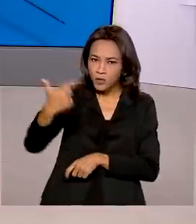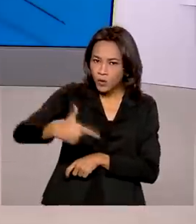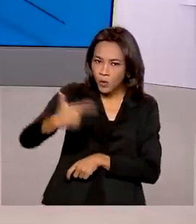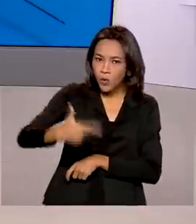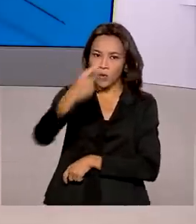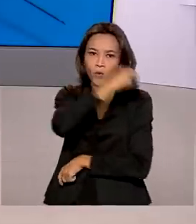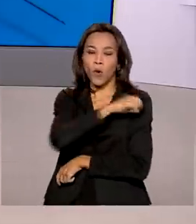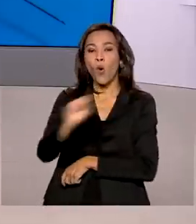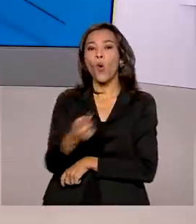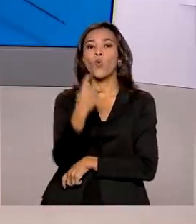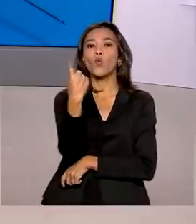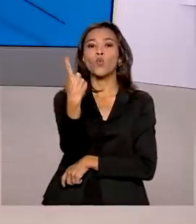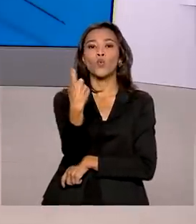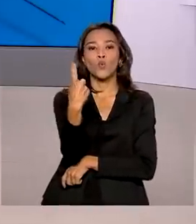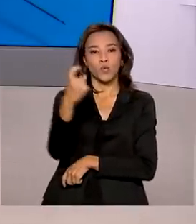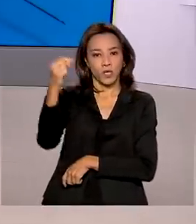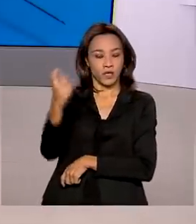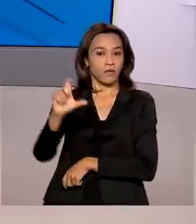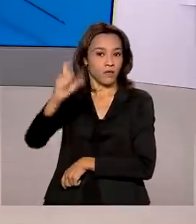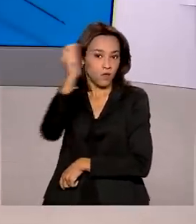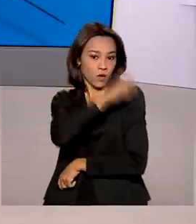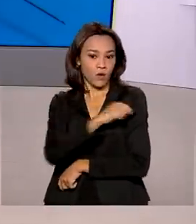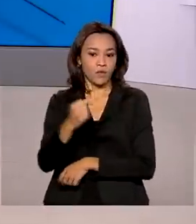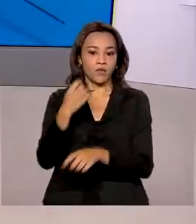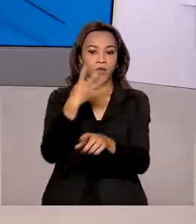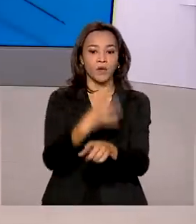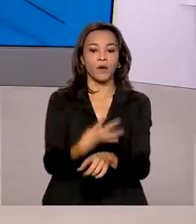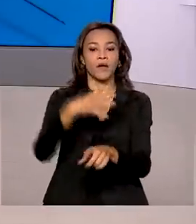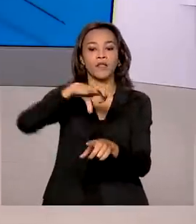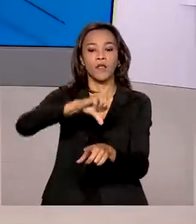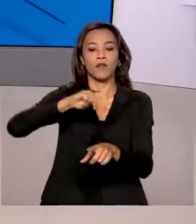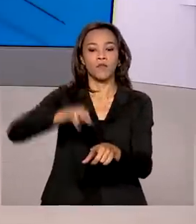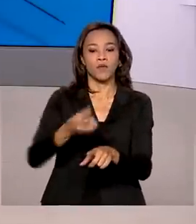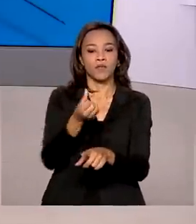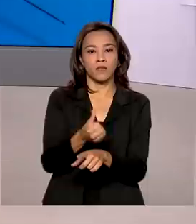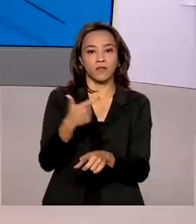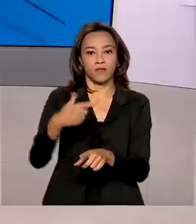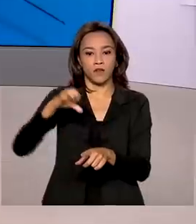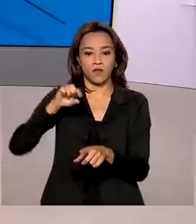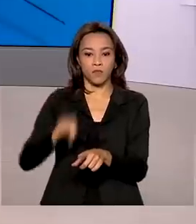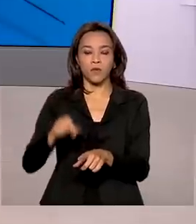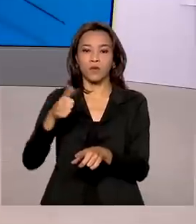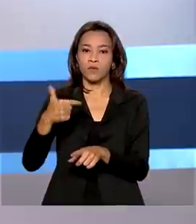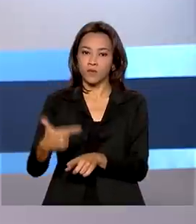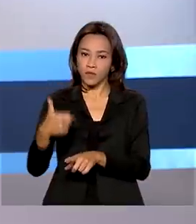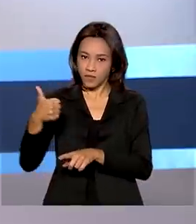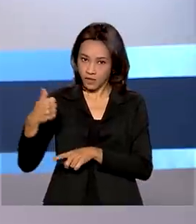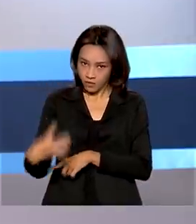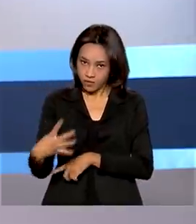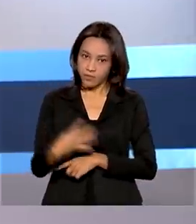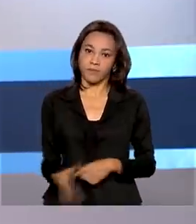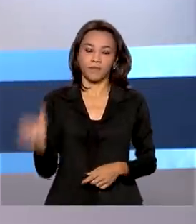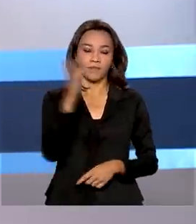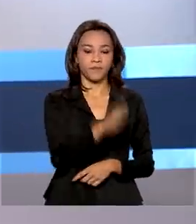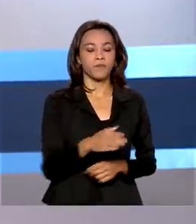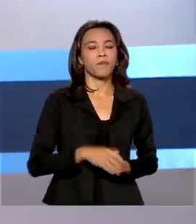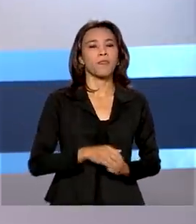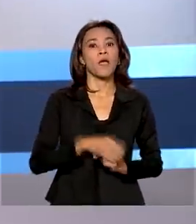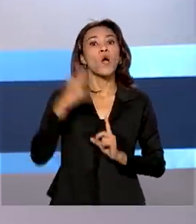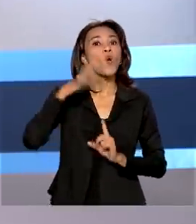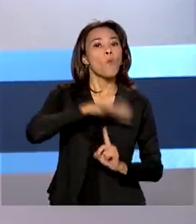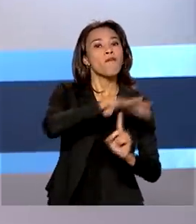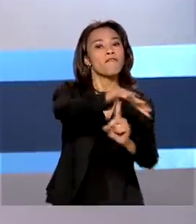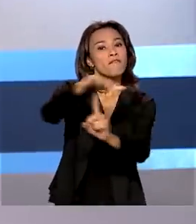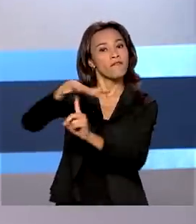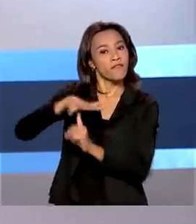única é de 49 milhões 629 mil 629 214. Uma feira movimentada